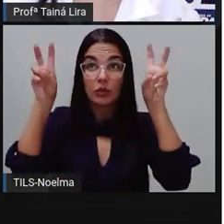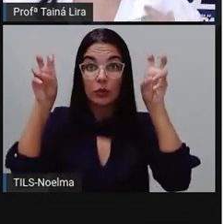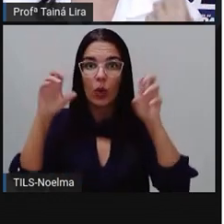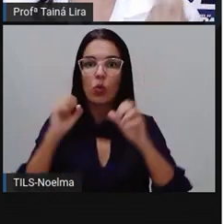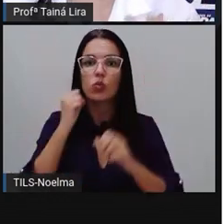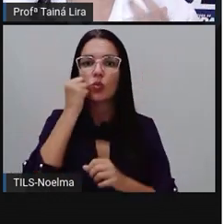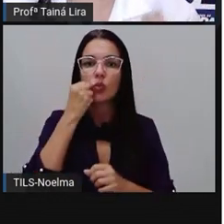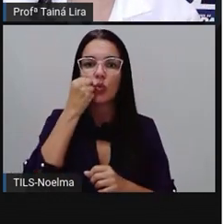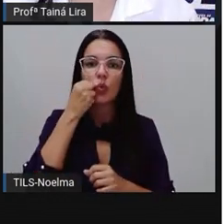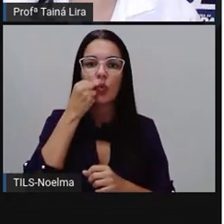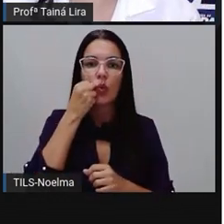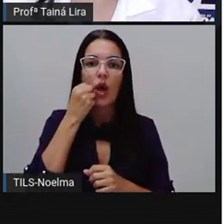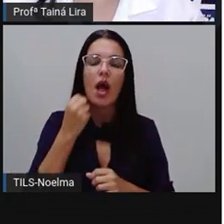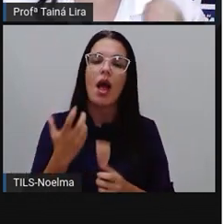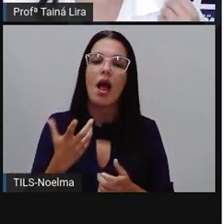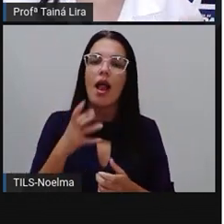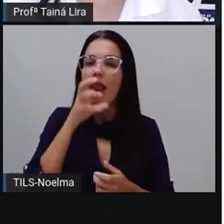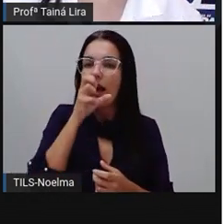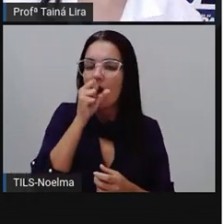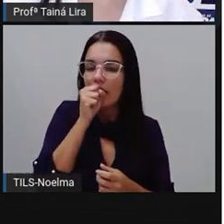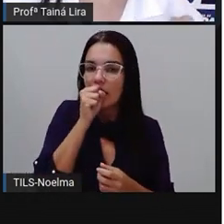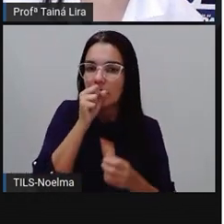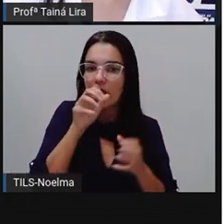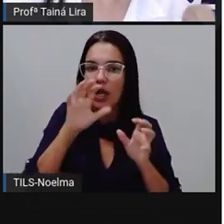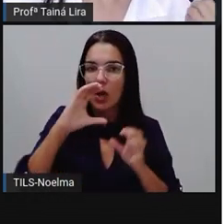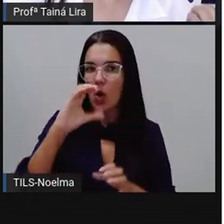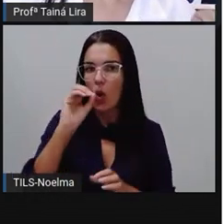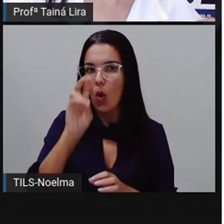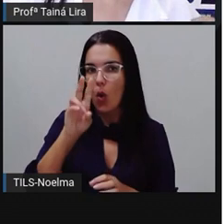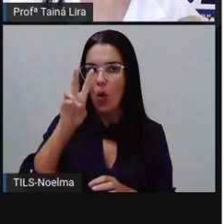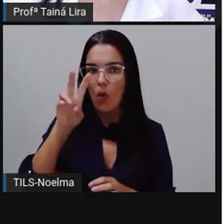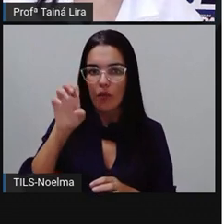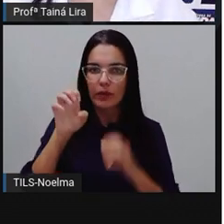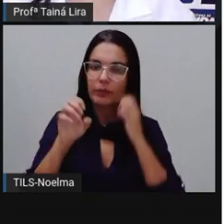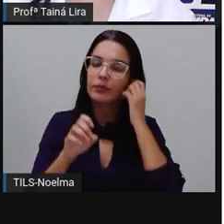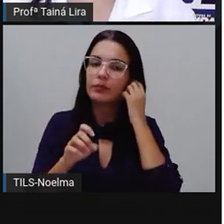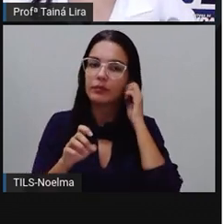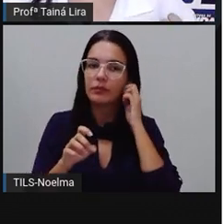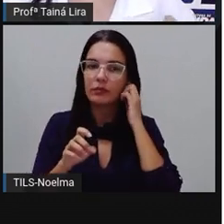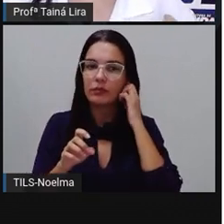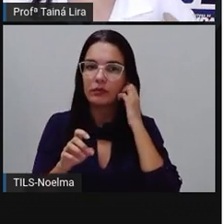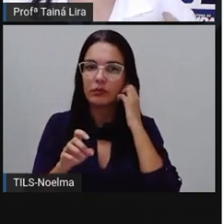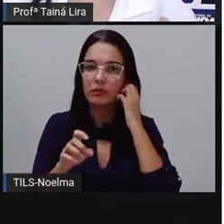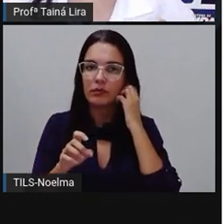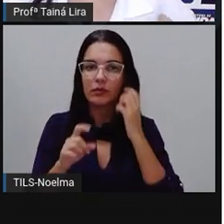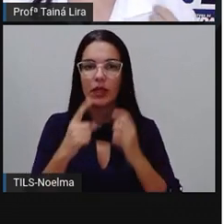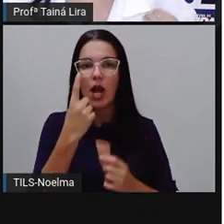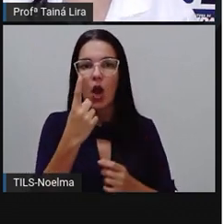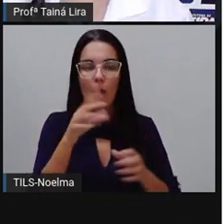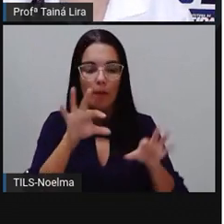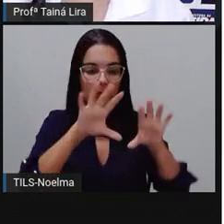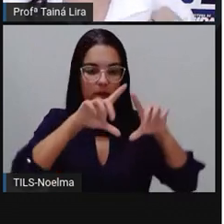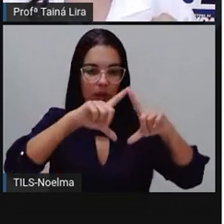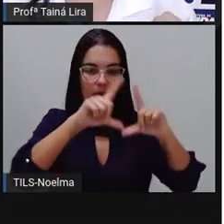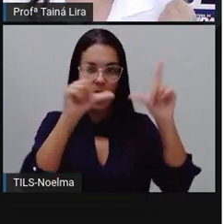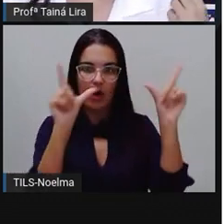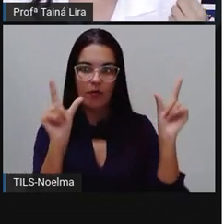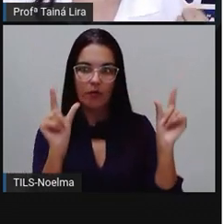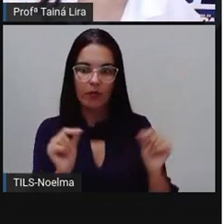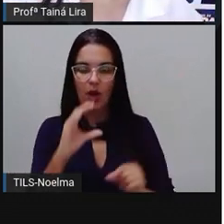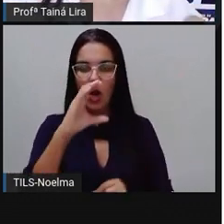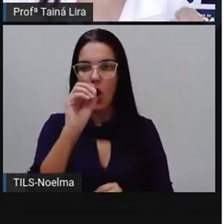de laranja com couve. E aí, uma das partes, ó, ingredientes. Uma folha de couve,